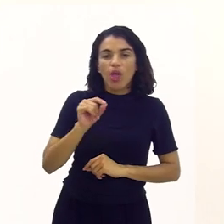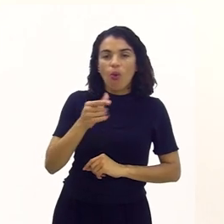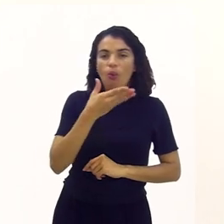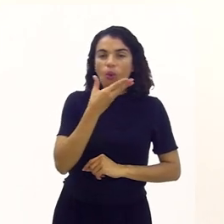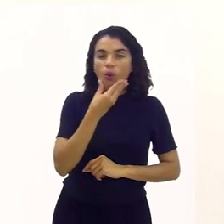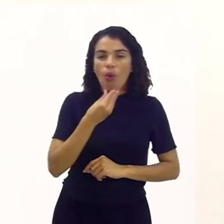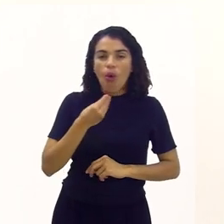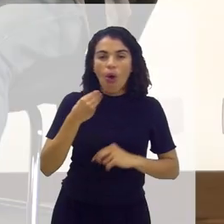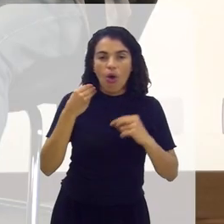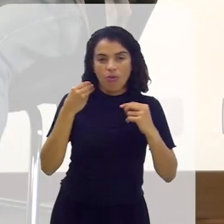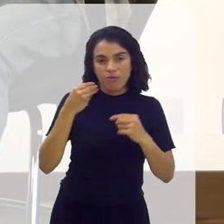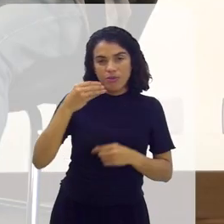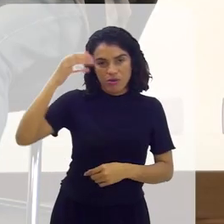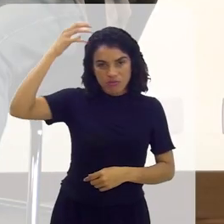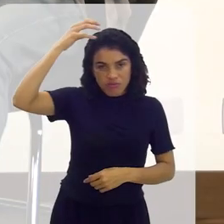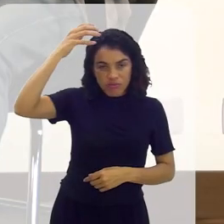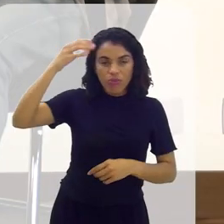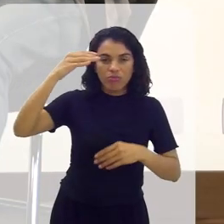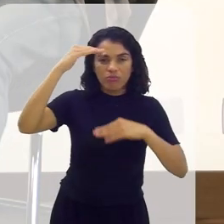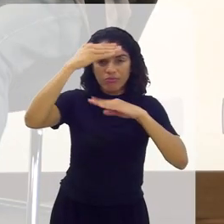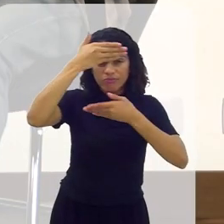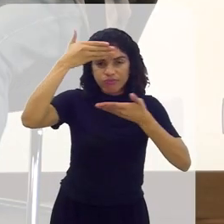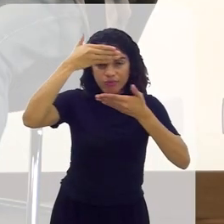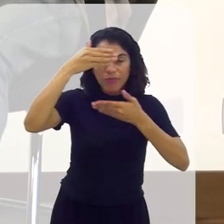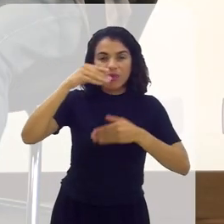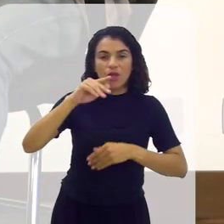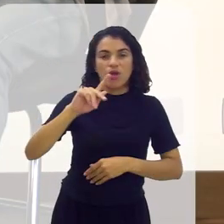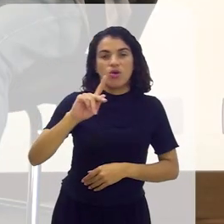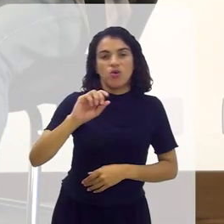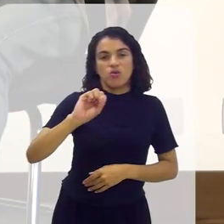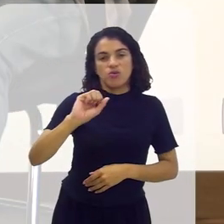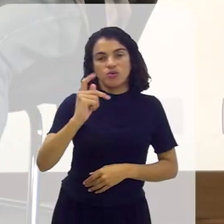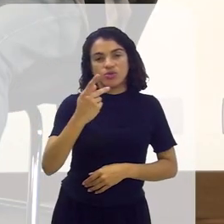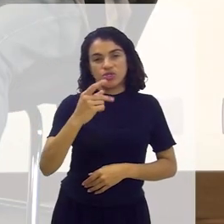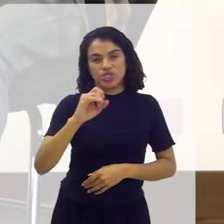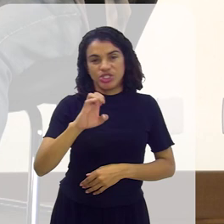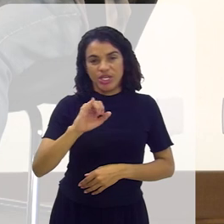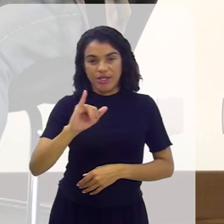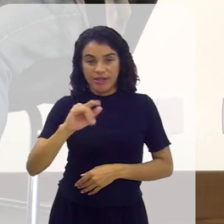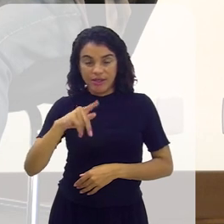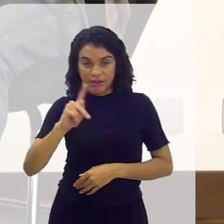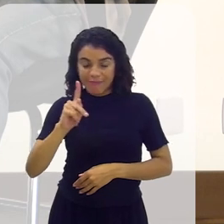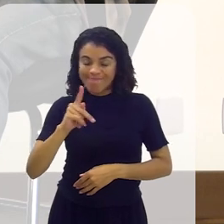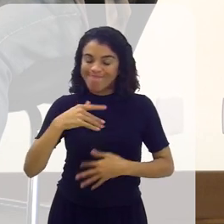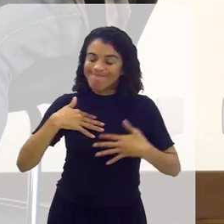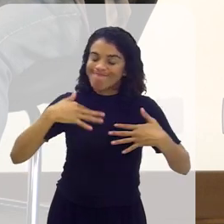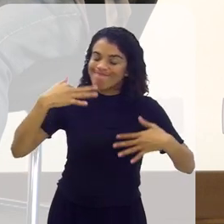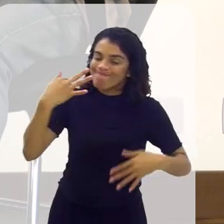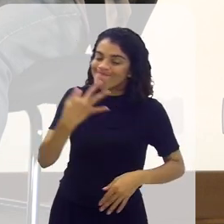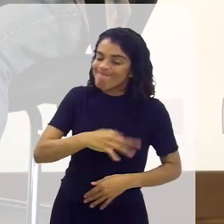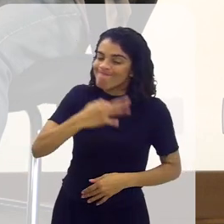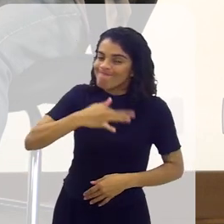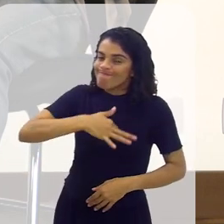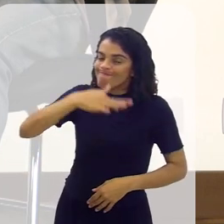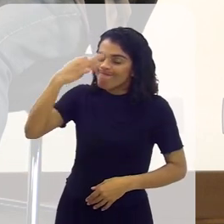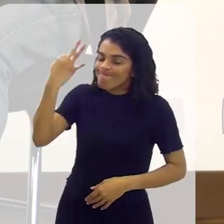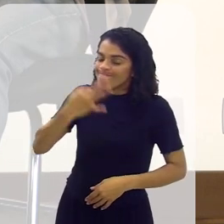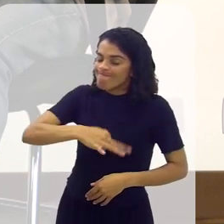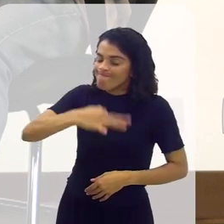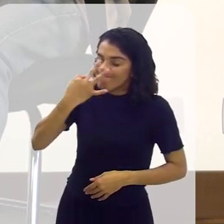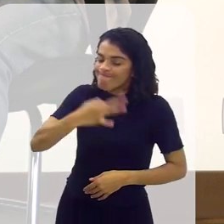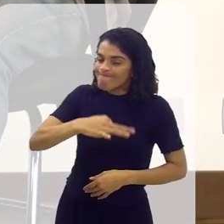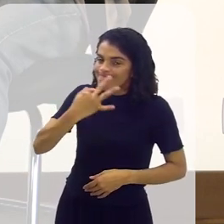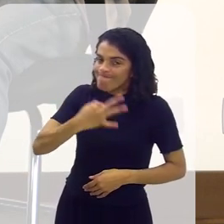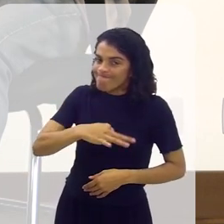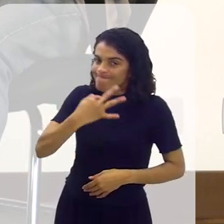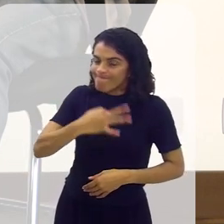shake queimasse todos os seus alcorões. Então, são dores, assim, que as pessoas não